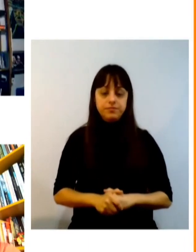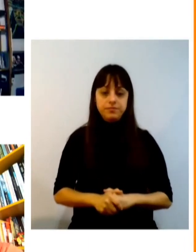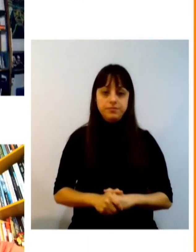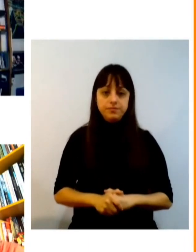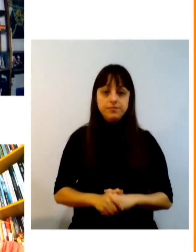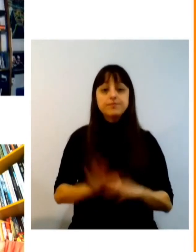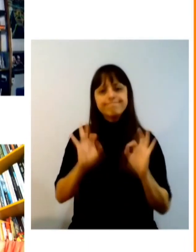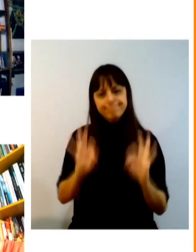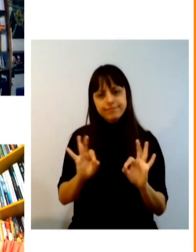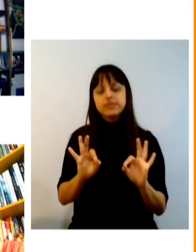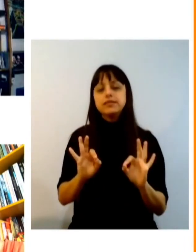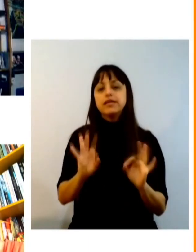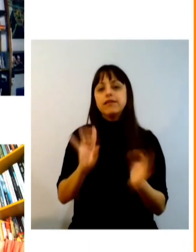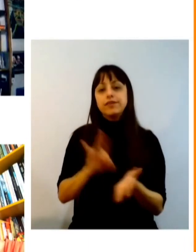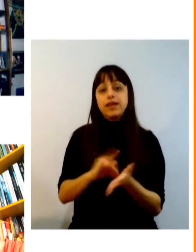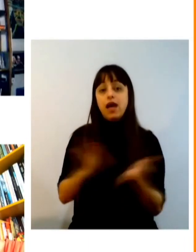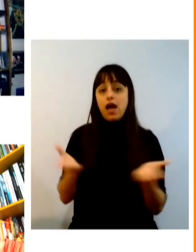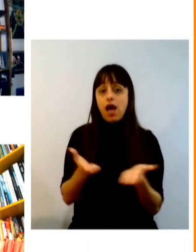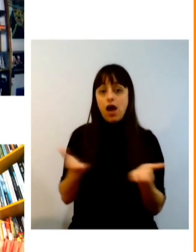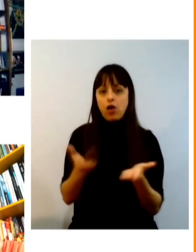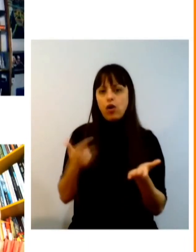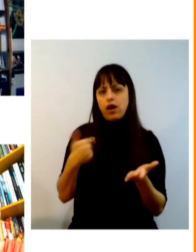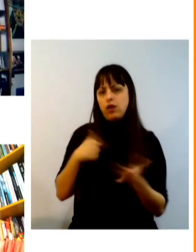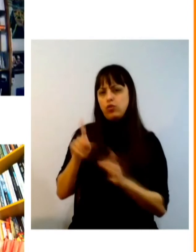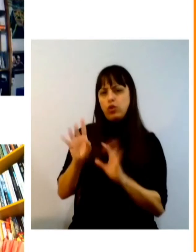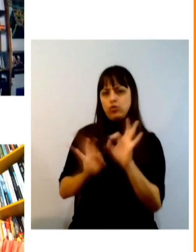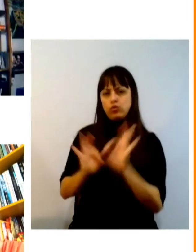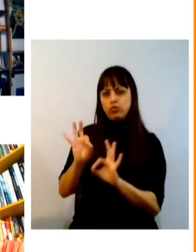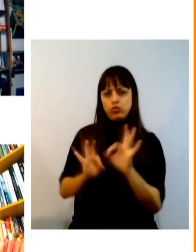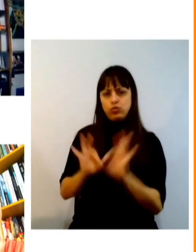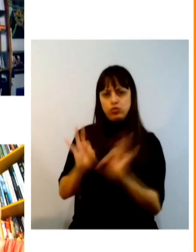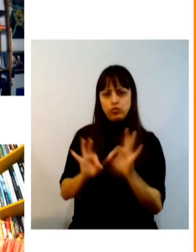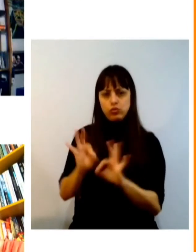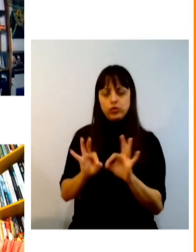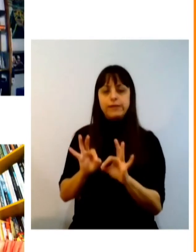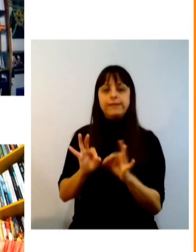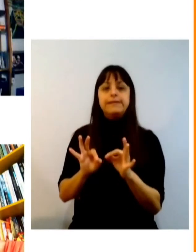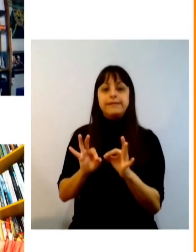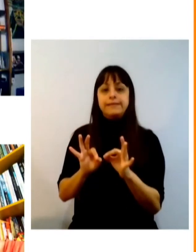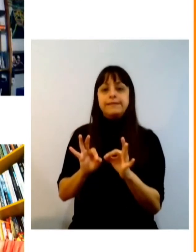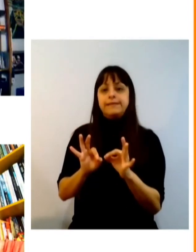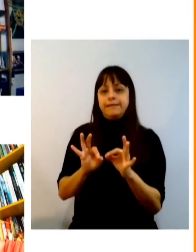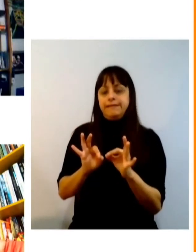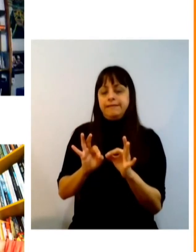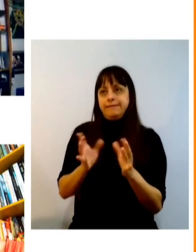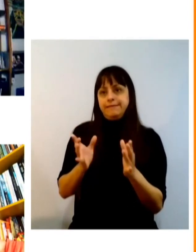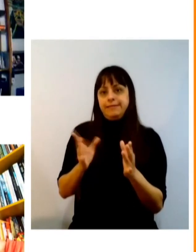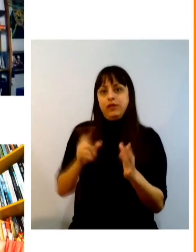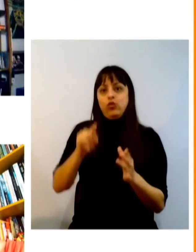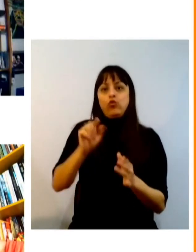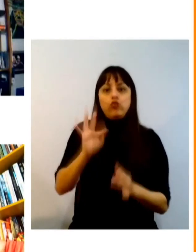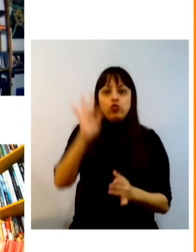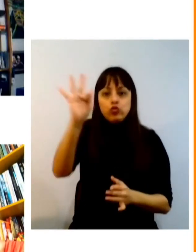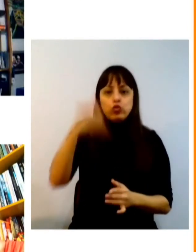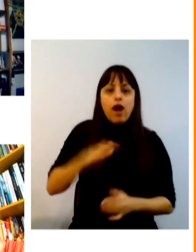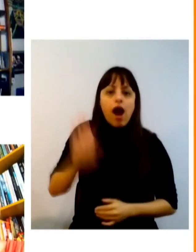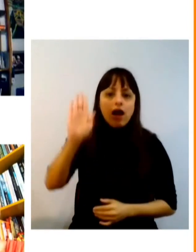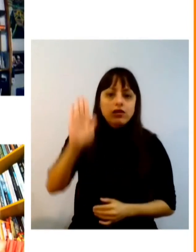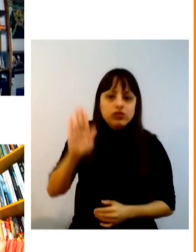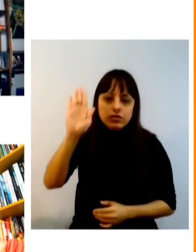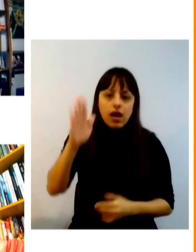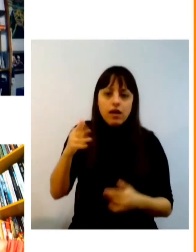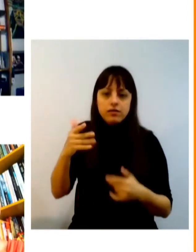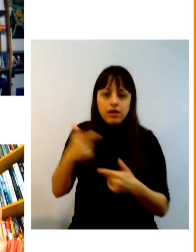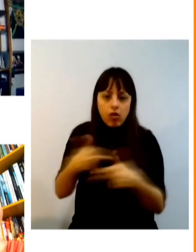primeiro de verdade de momento eu não previ não prevejo isso já me ofereceram ser